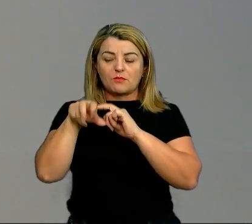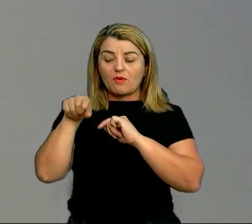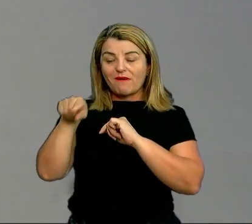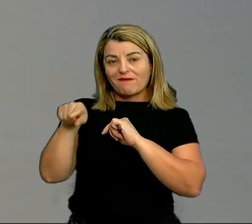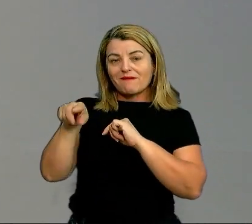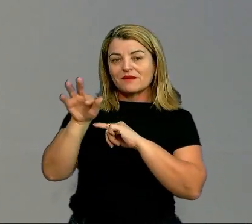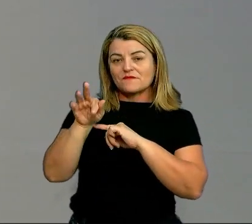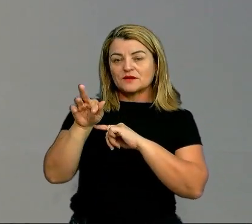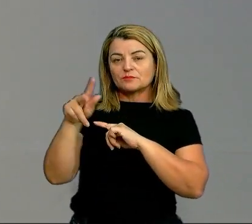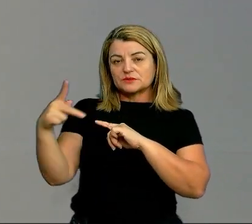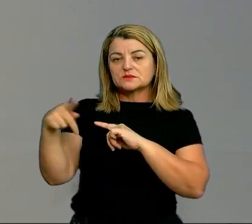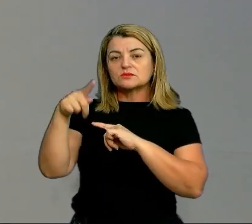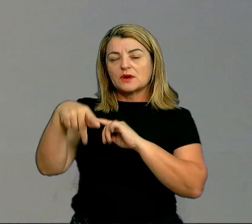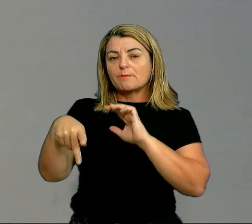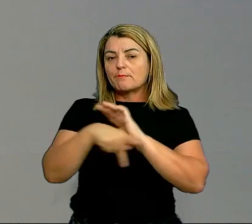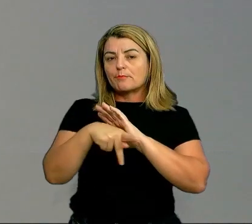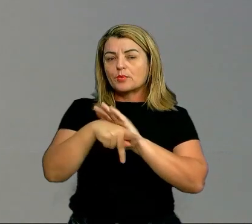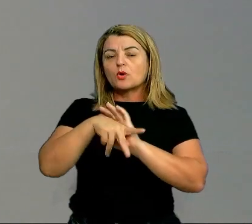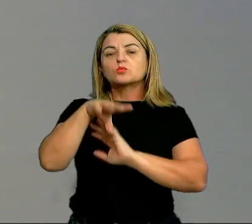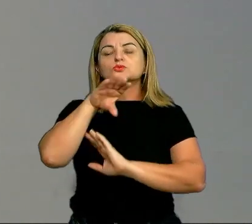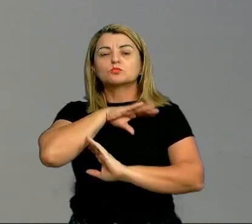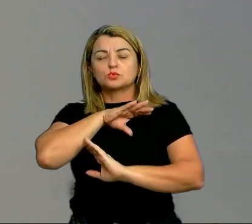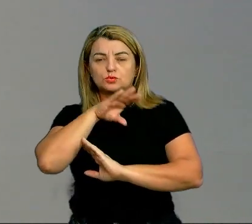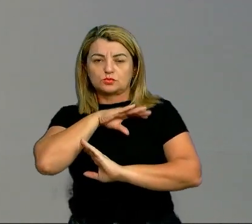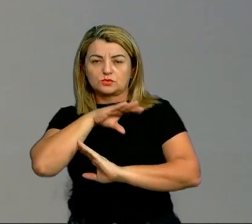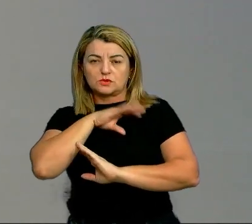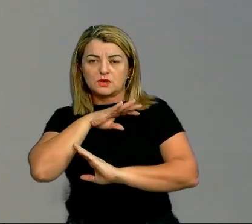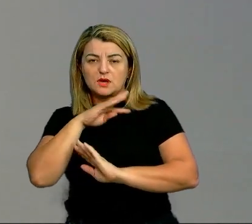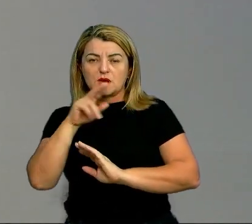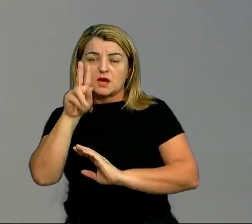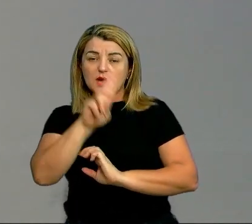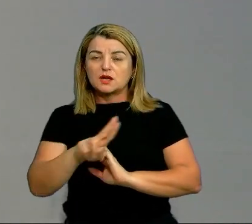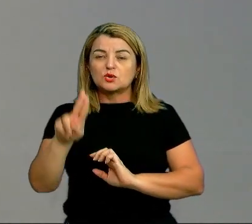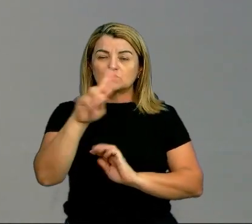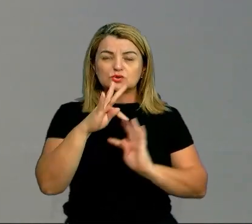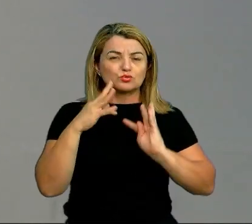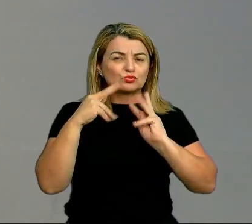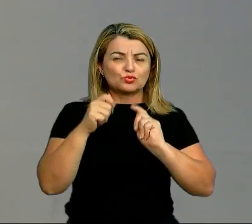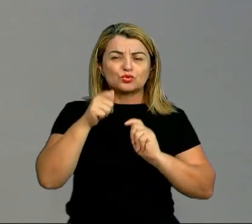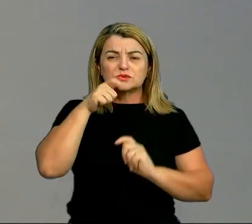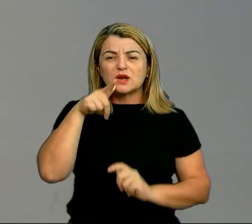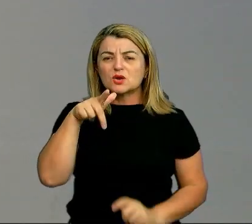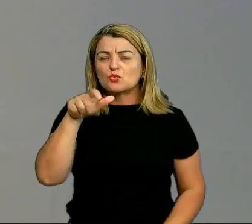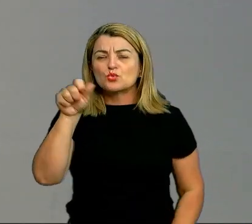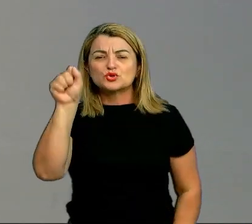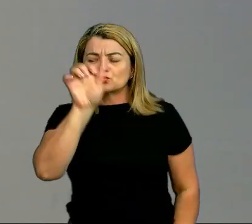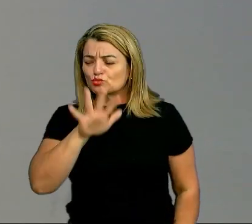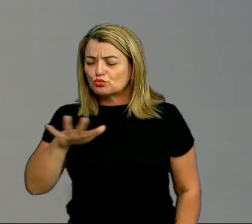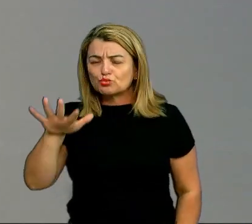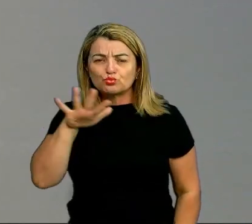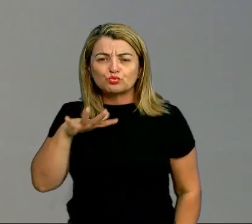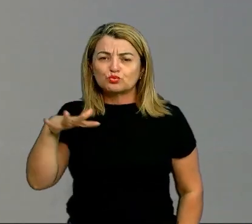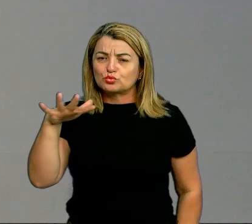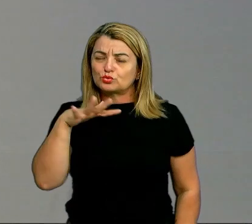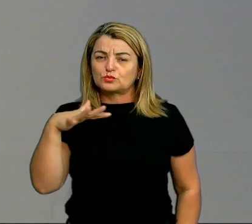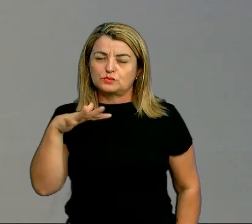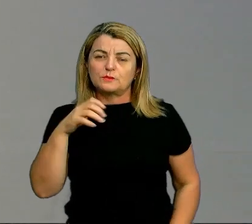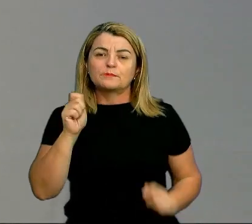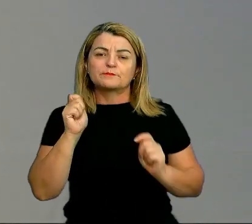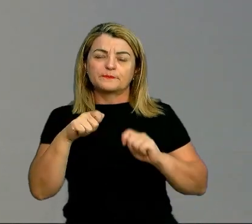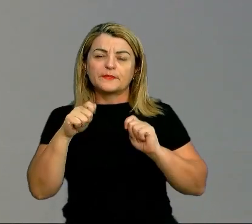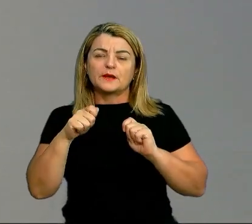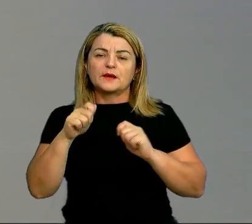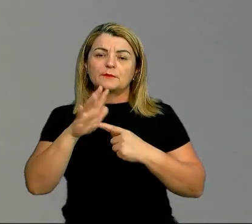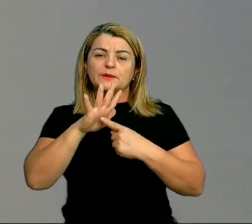português. Então, observa que ele utiliza todos os recursos linguísticos que estão ao seu alcance para